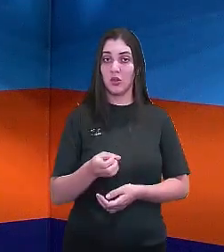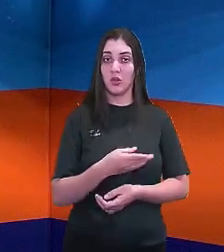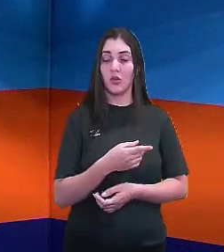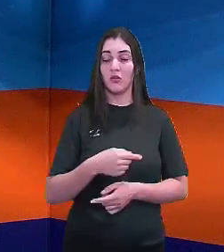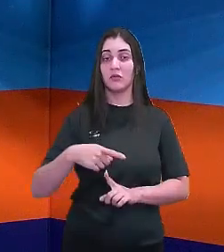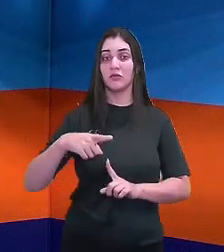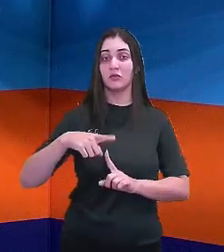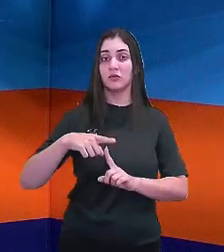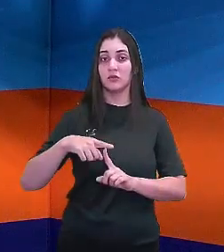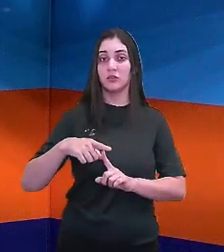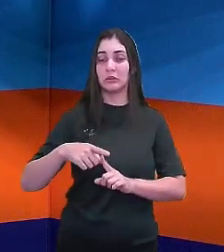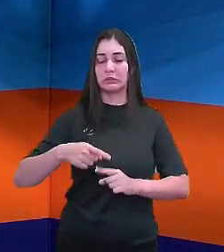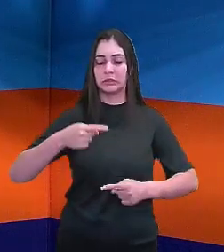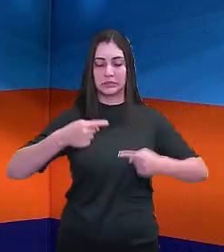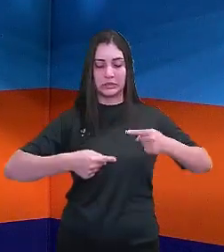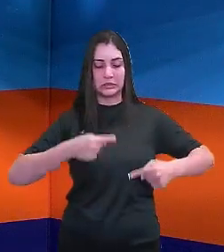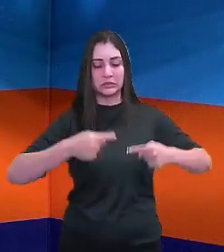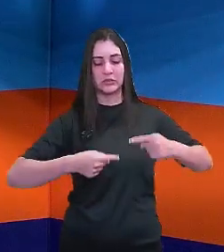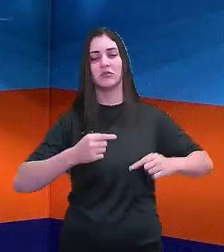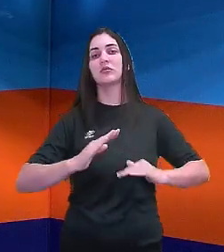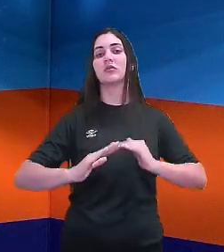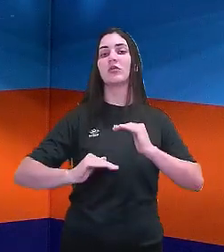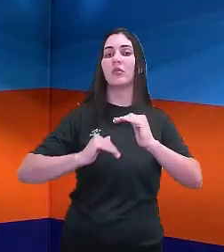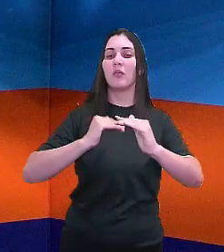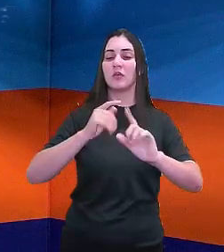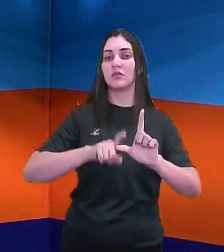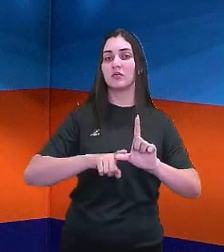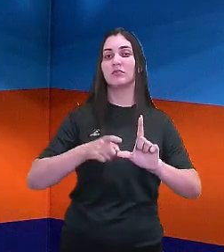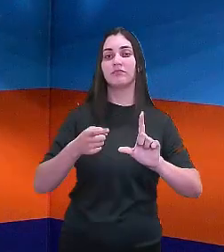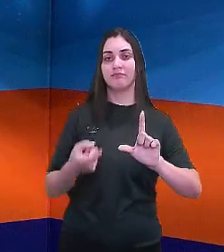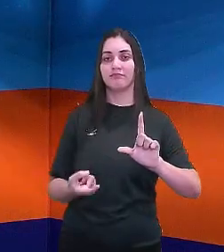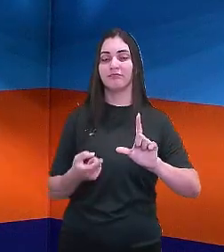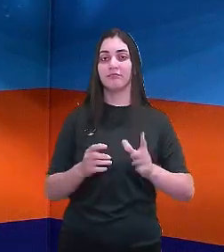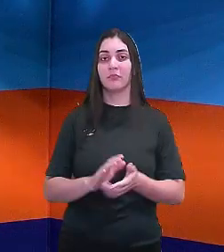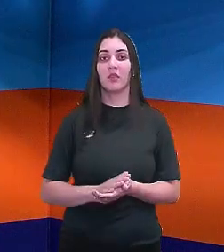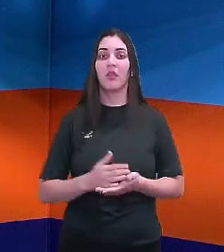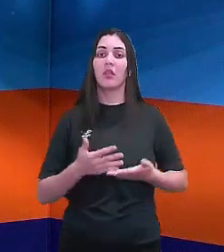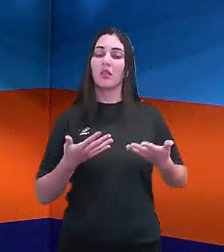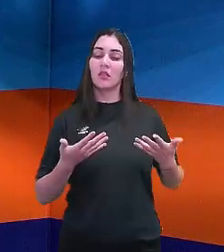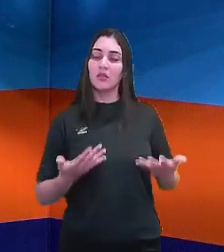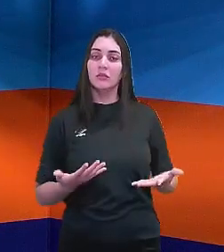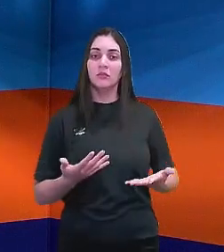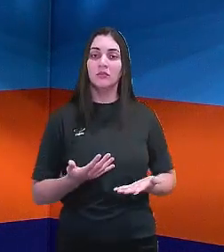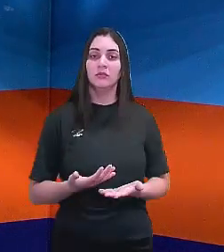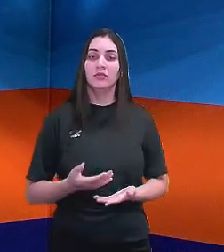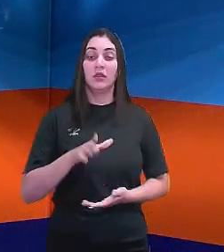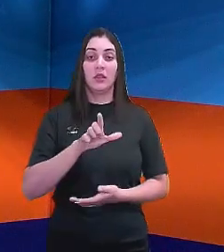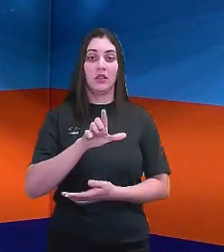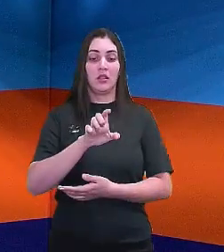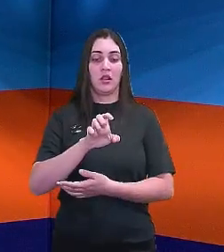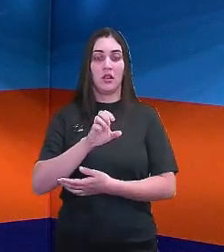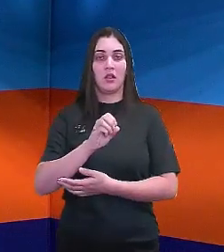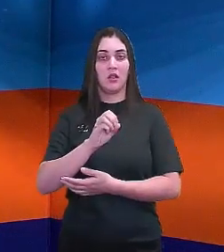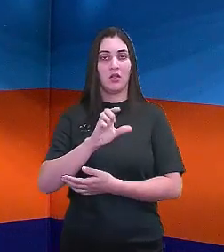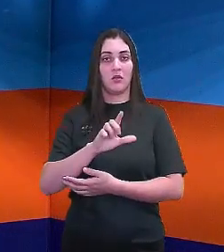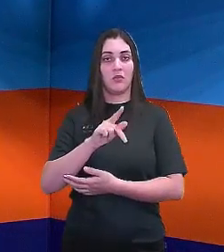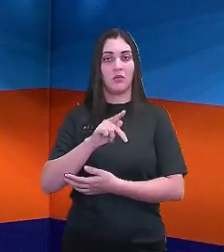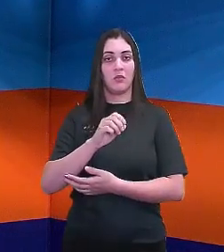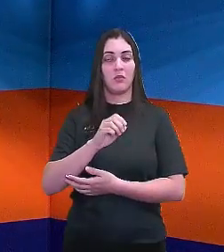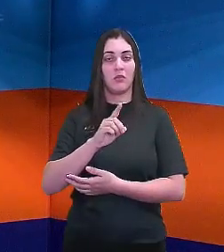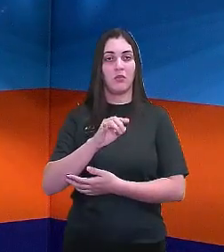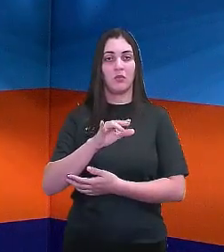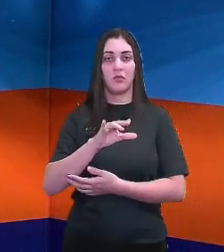de discussão sobre o processo de independência. Então, a Leopoldina, que